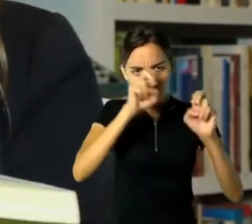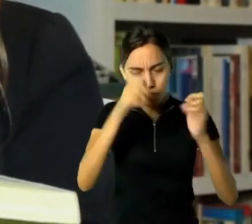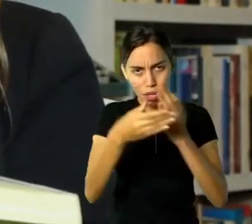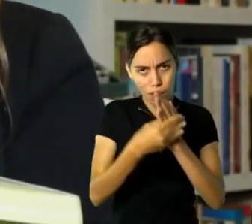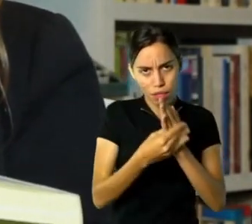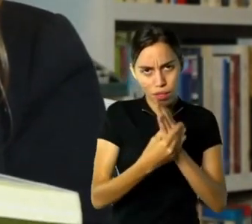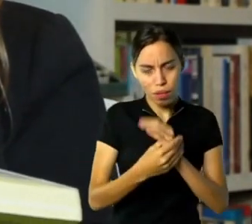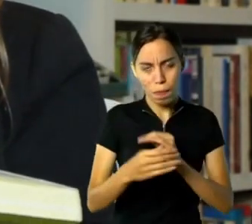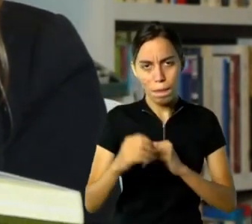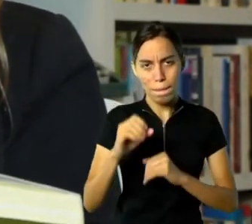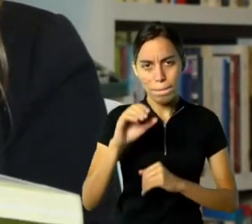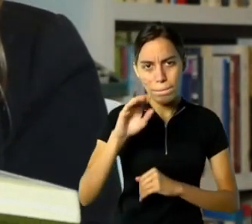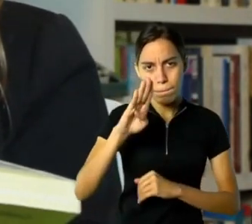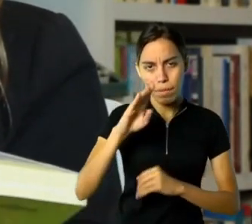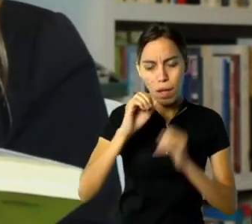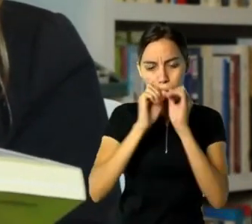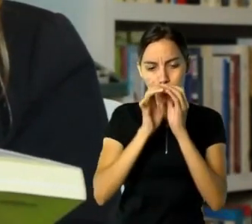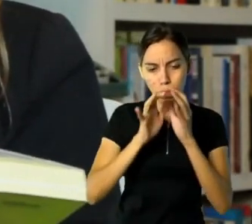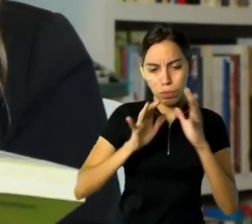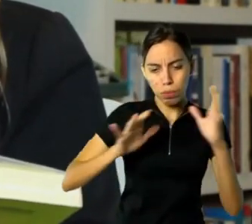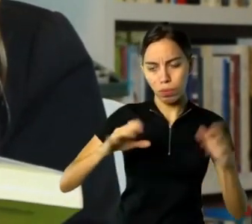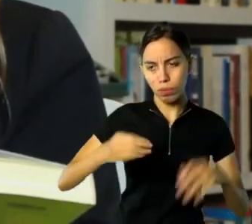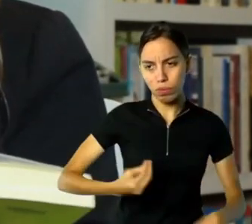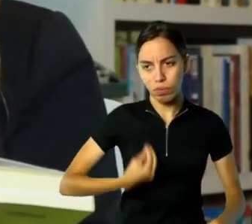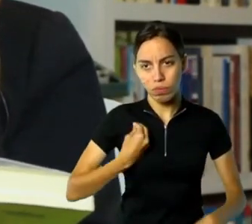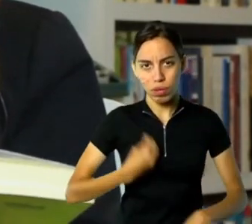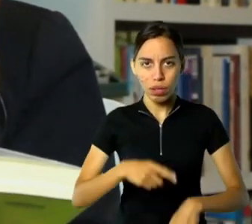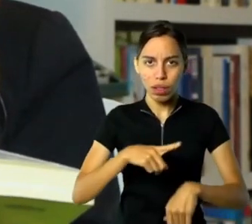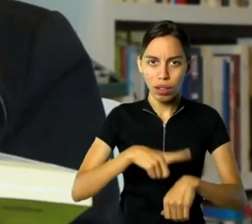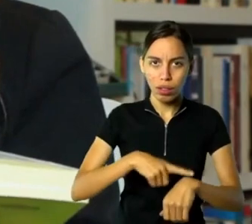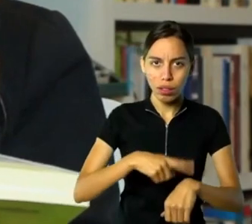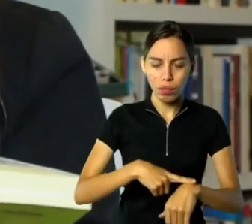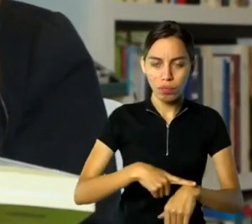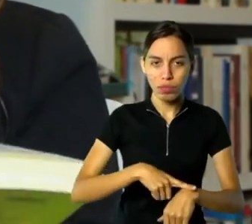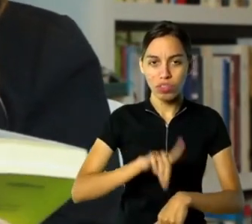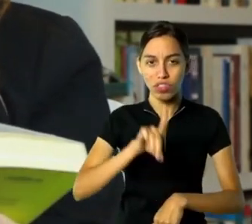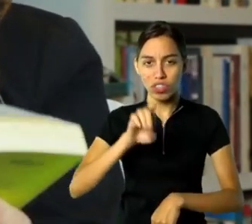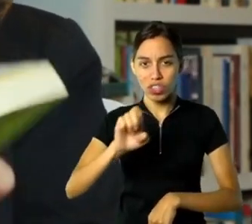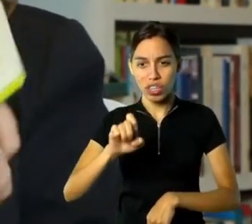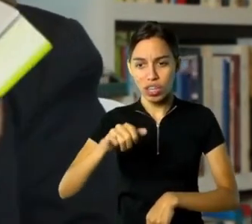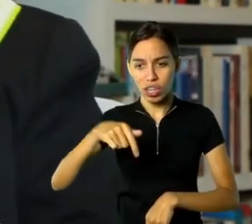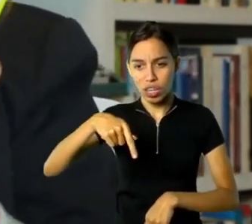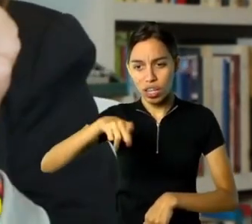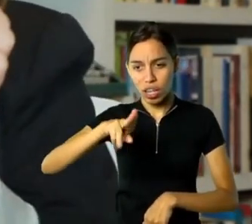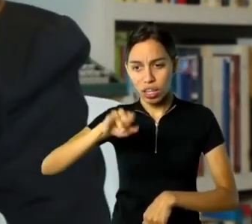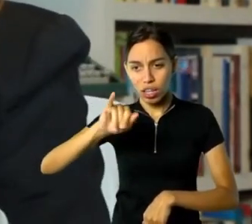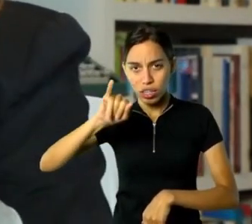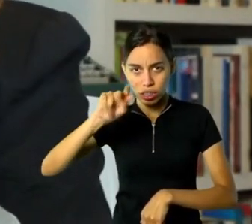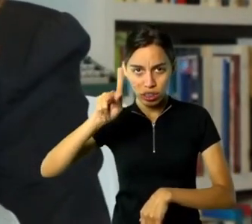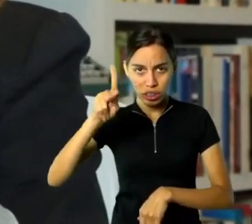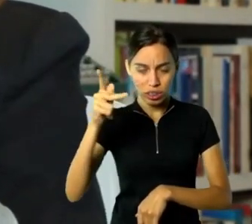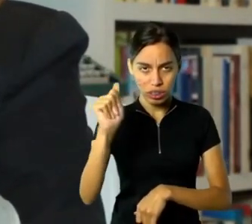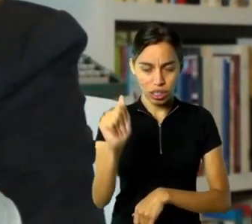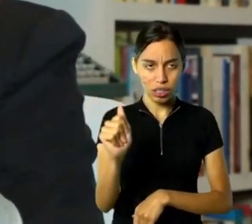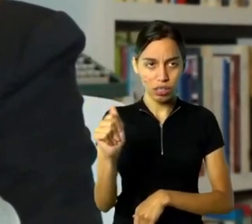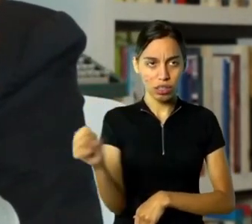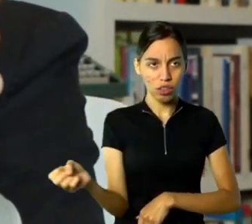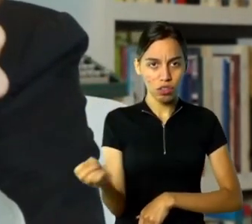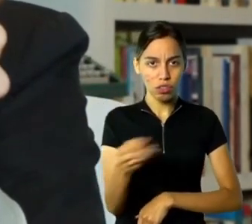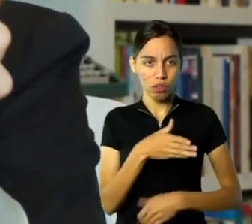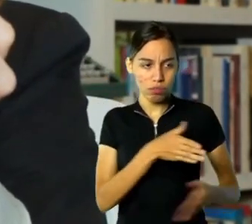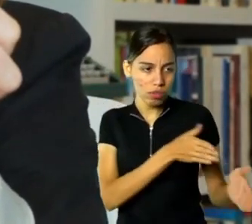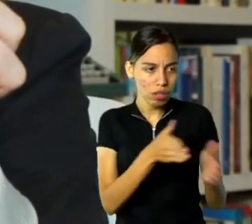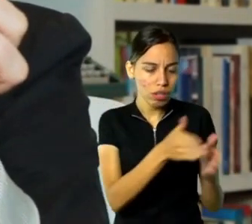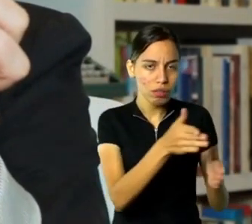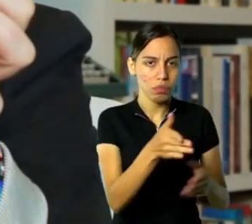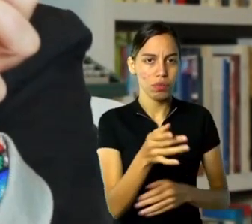Balões, Vida e Tempo de Guinhar, Novos Caminhos para as Artes em Minas Gerais e no Brasil, que é esse